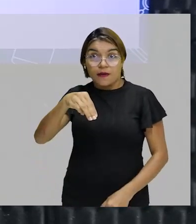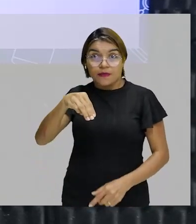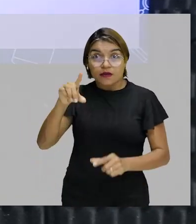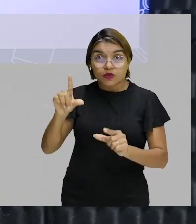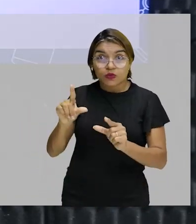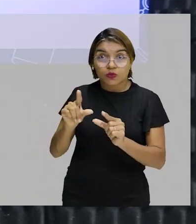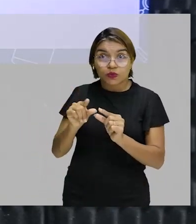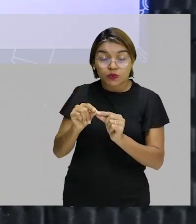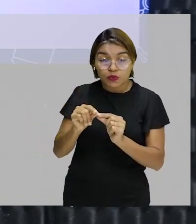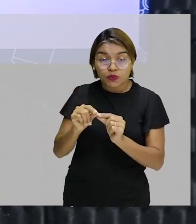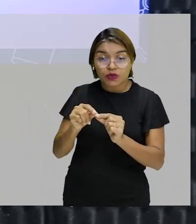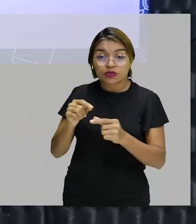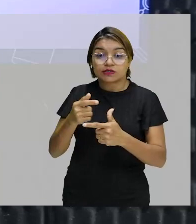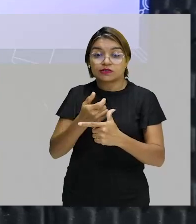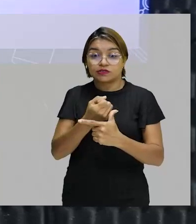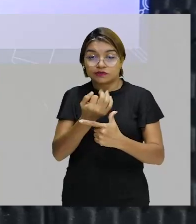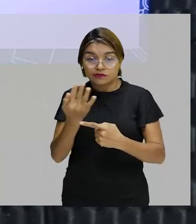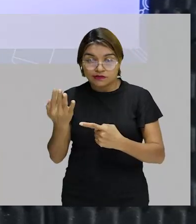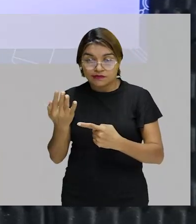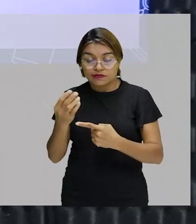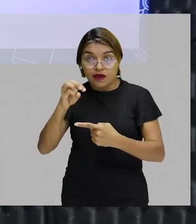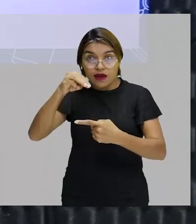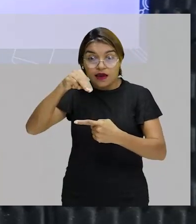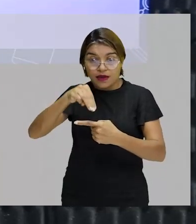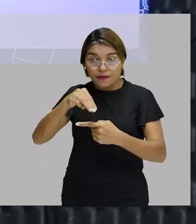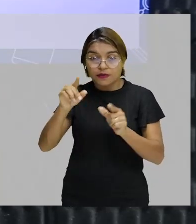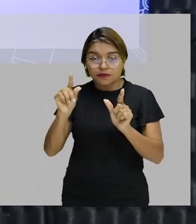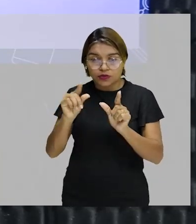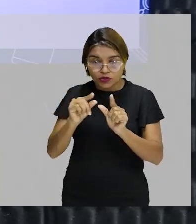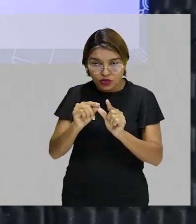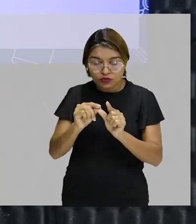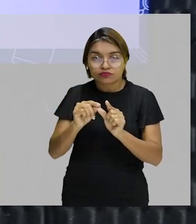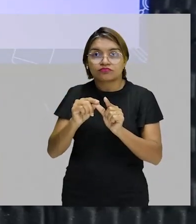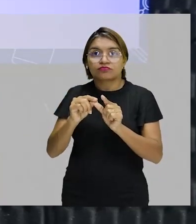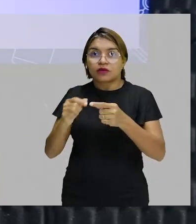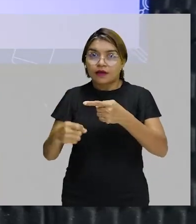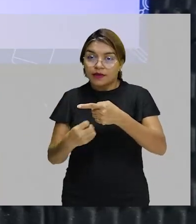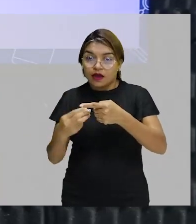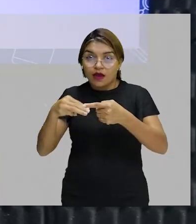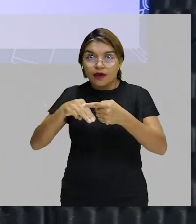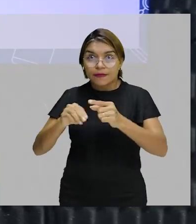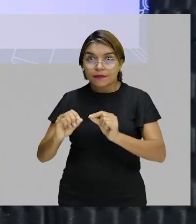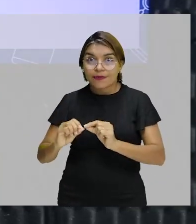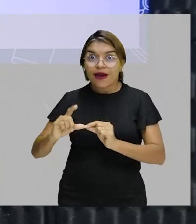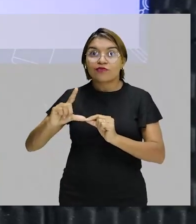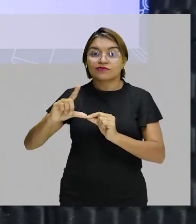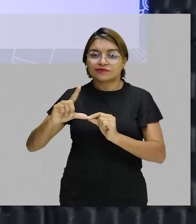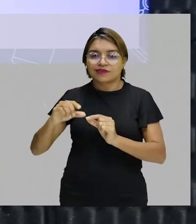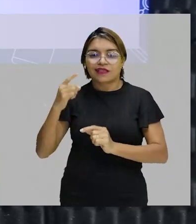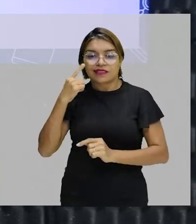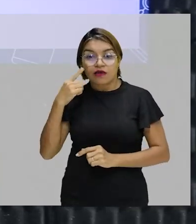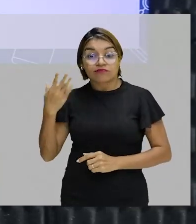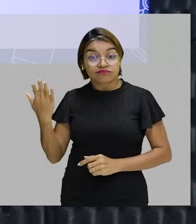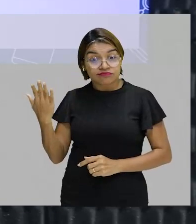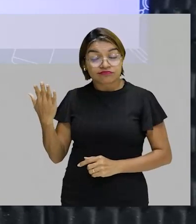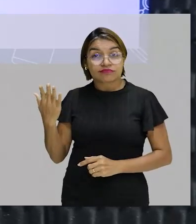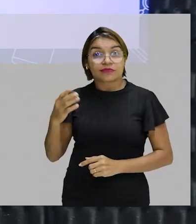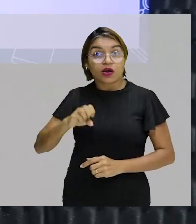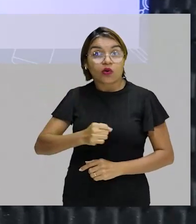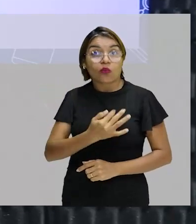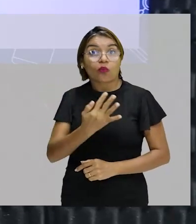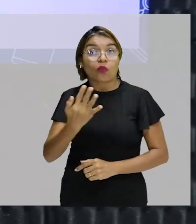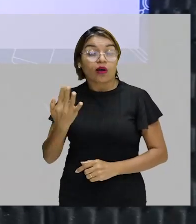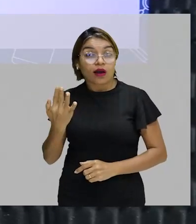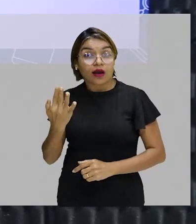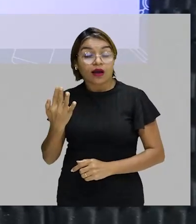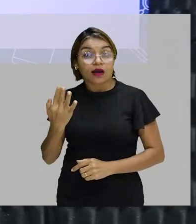dessa forma, a gente consegue determinar ou expressar a quantidade de mols presente em uma